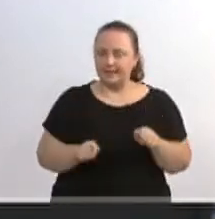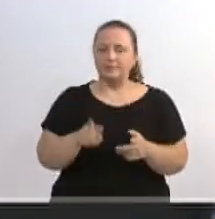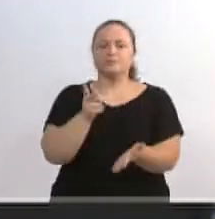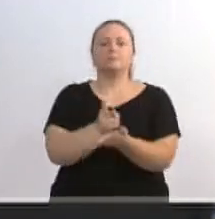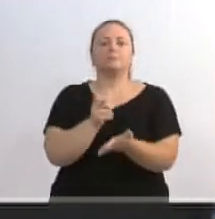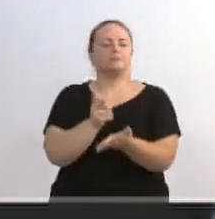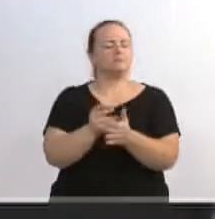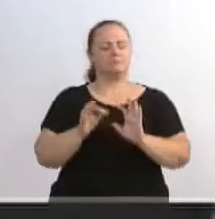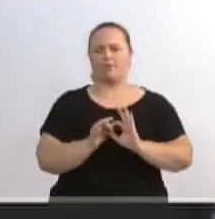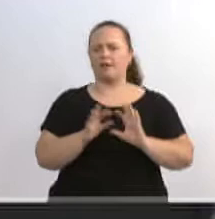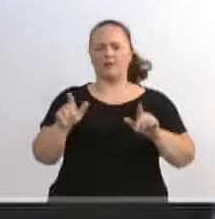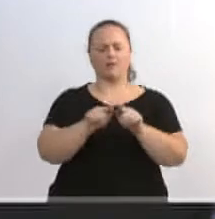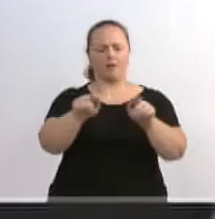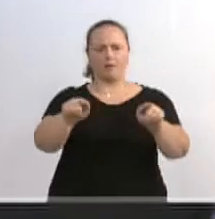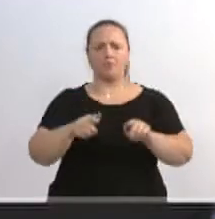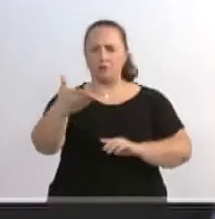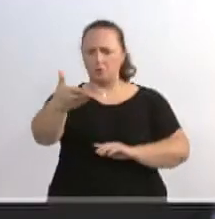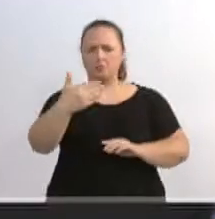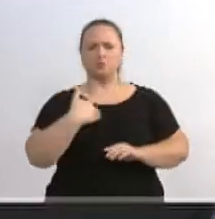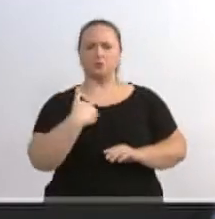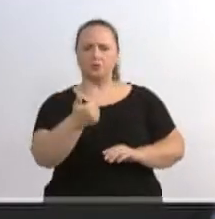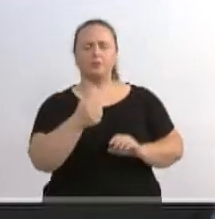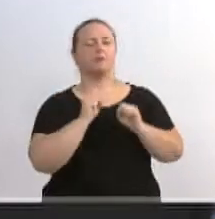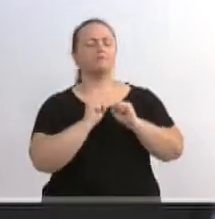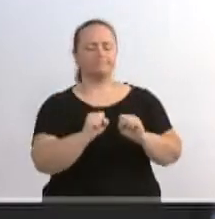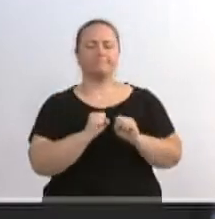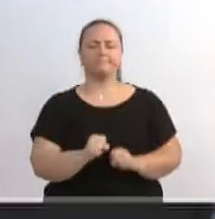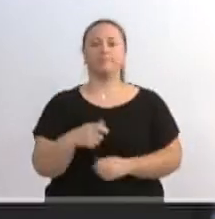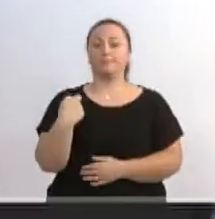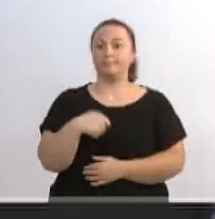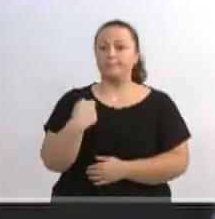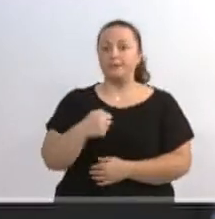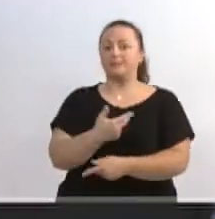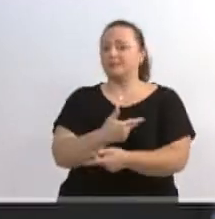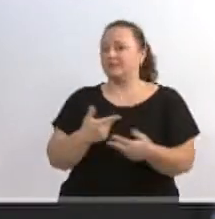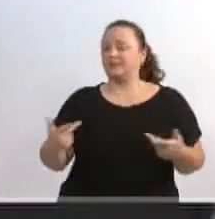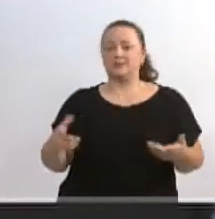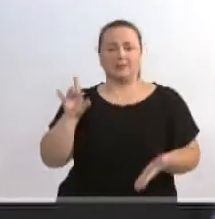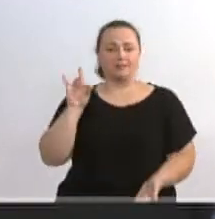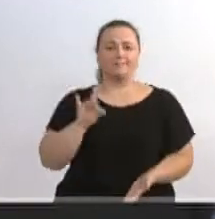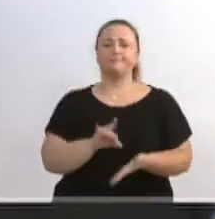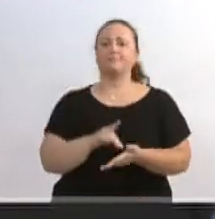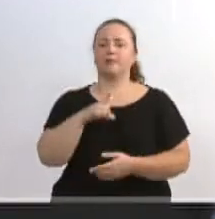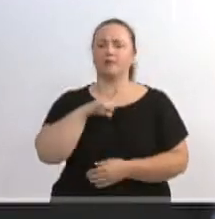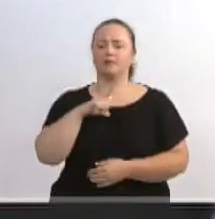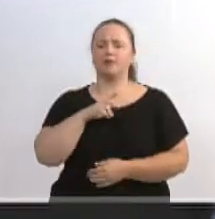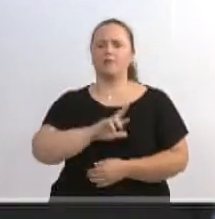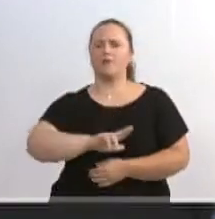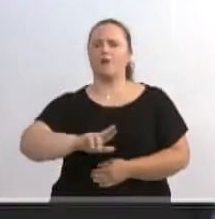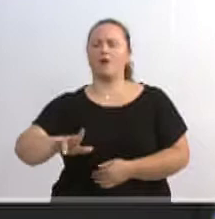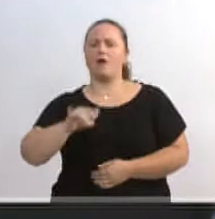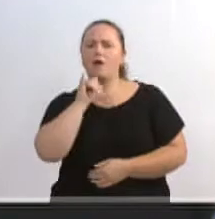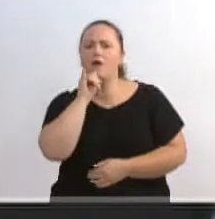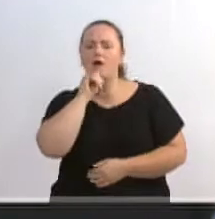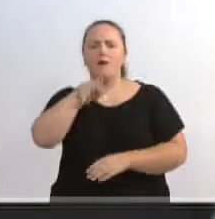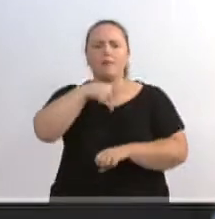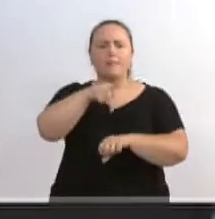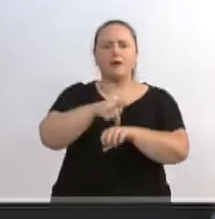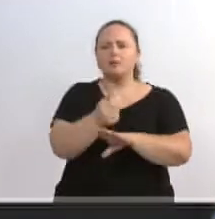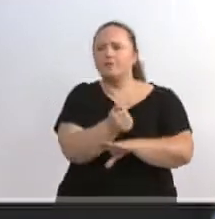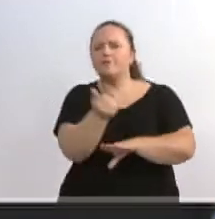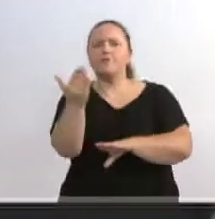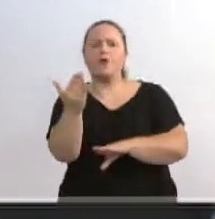toda disposição. É uma necessidade real que a gente passa na nossa cidade. Nós temos vários exemplos no país afora onde